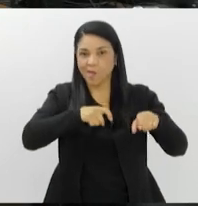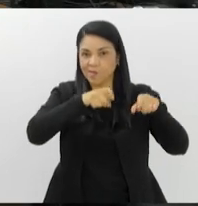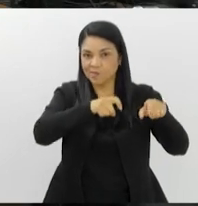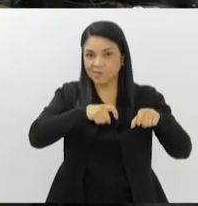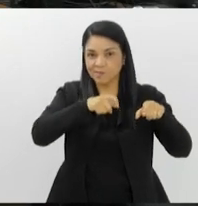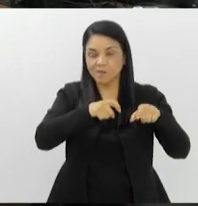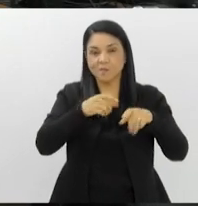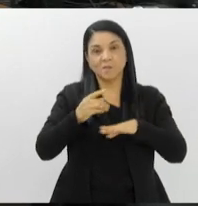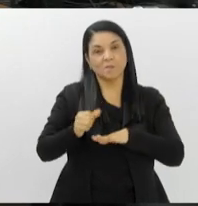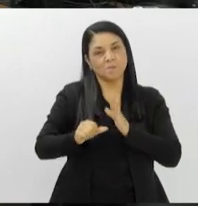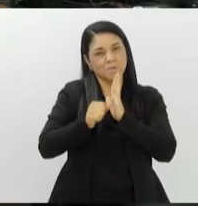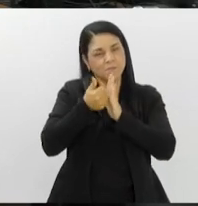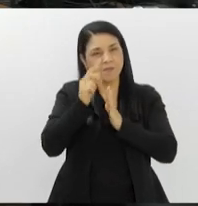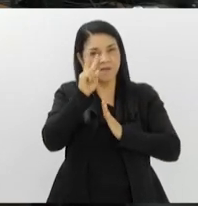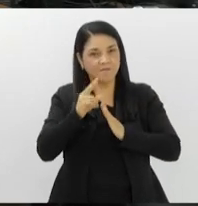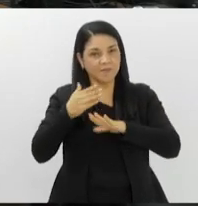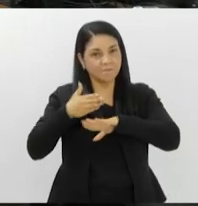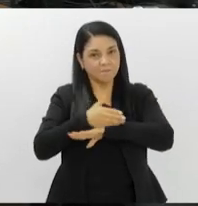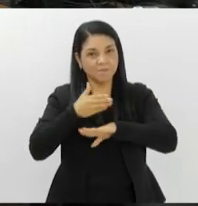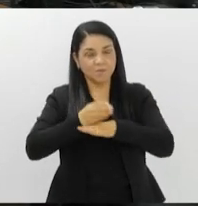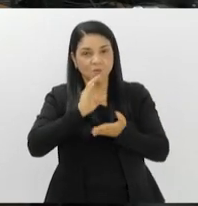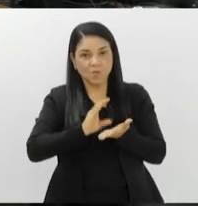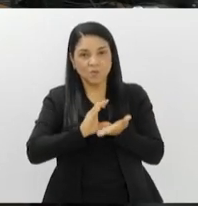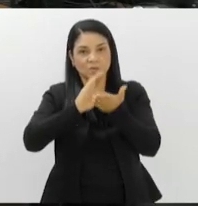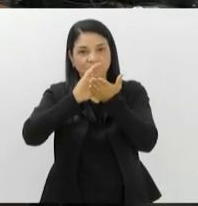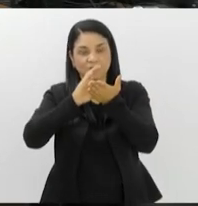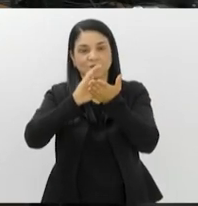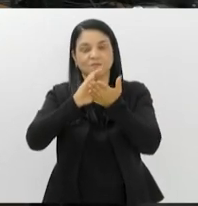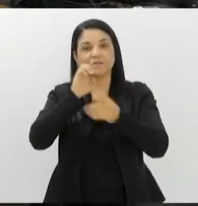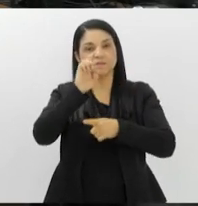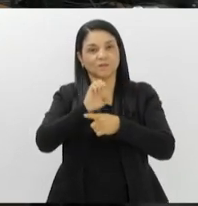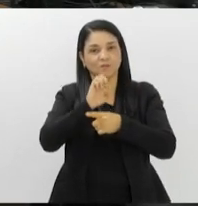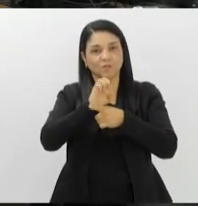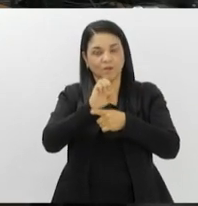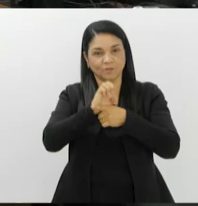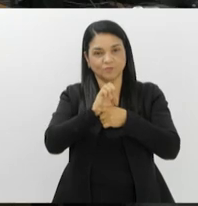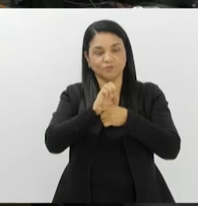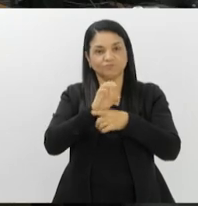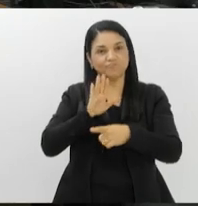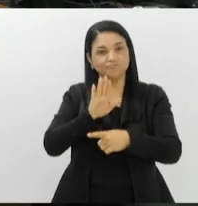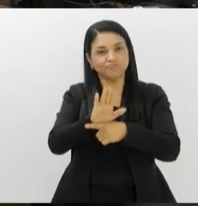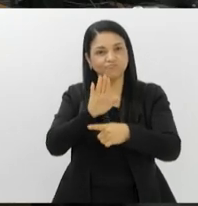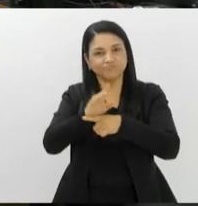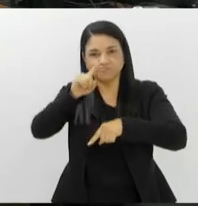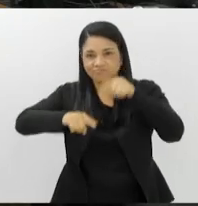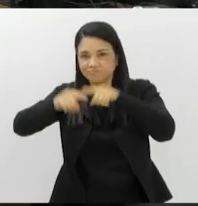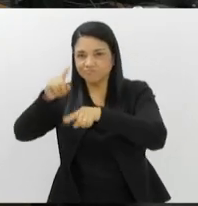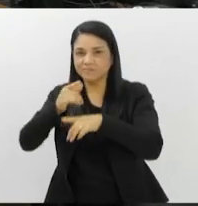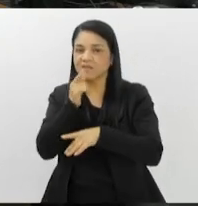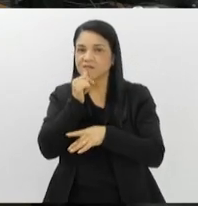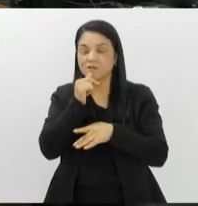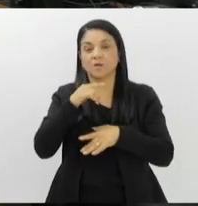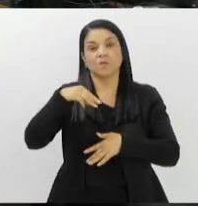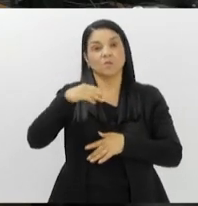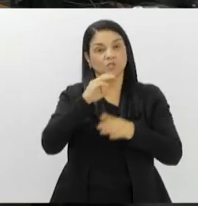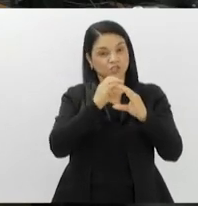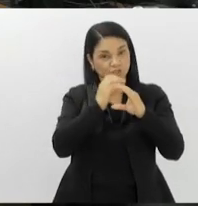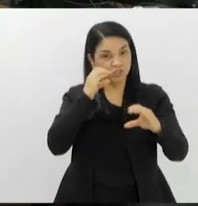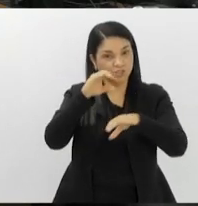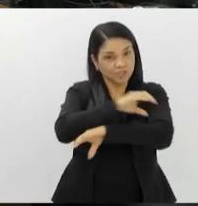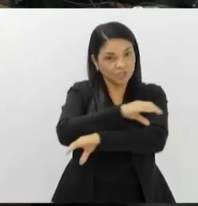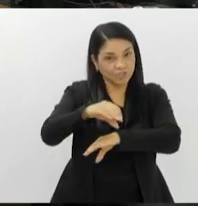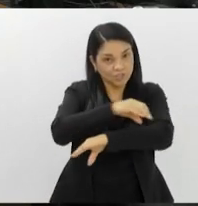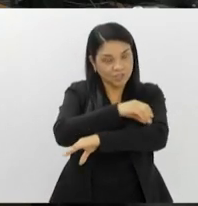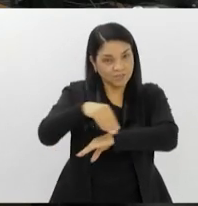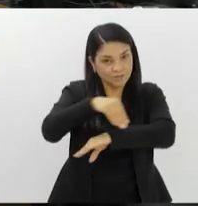pela primeira vez do Conselho Estadual de Recursos Hídricos. O presidente do CREI, o engenheiro Miguel Fernandes, disse ao Bom Dia